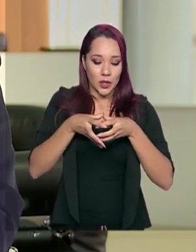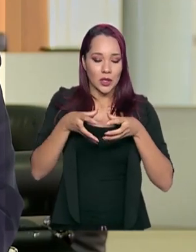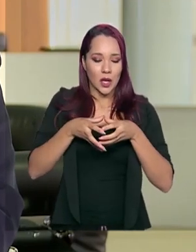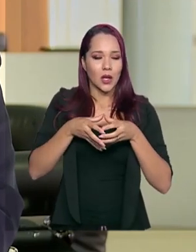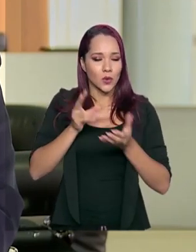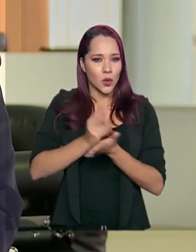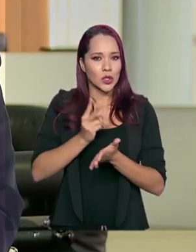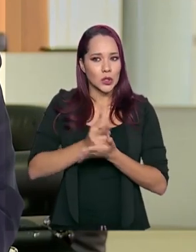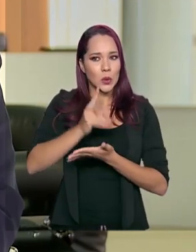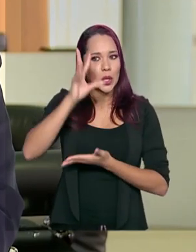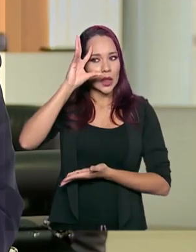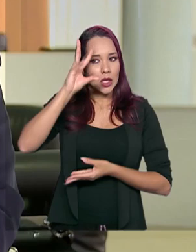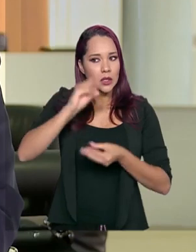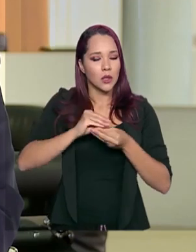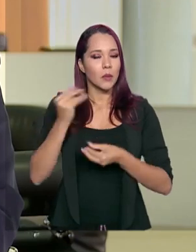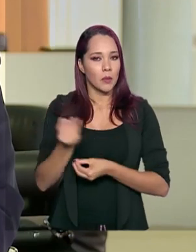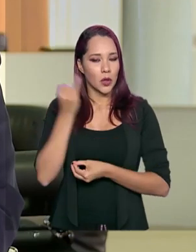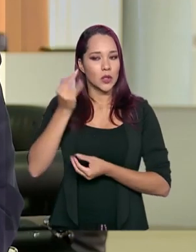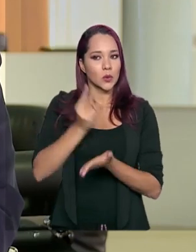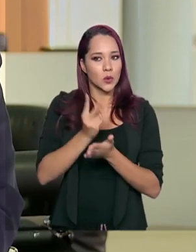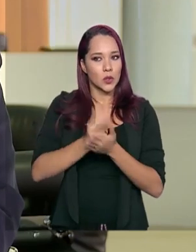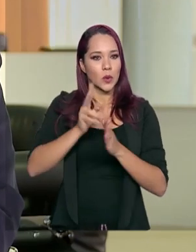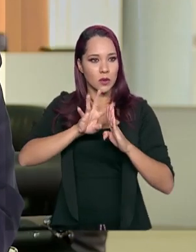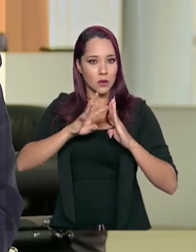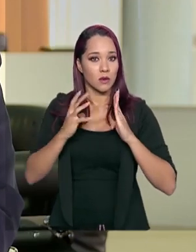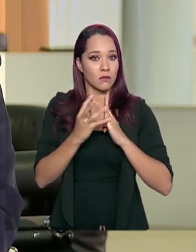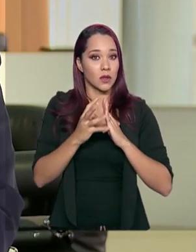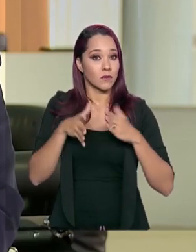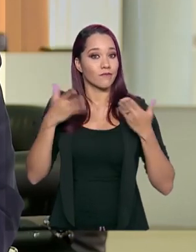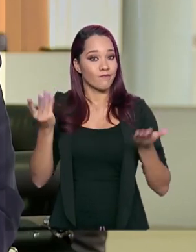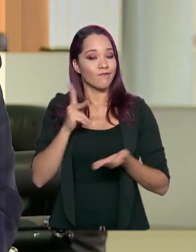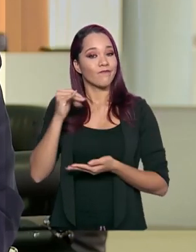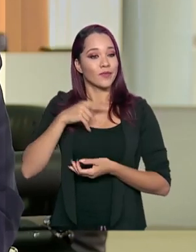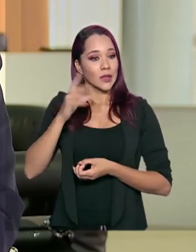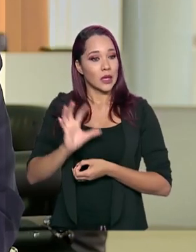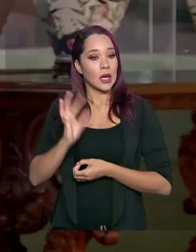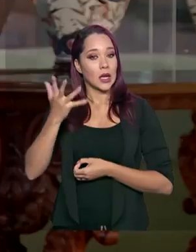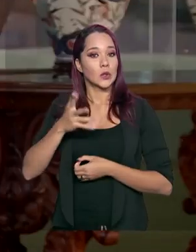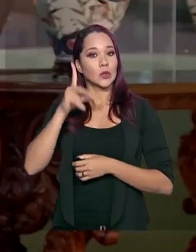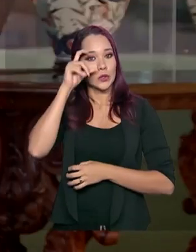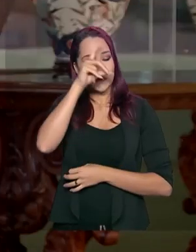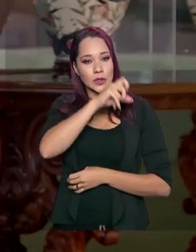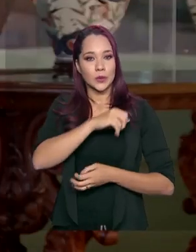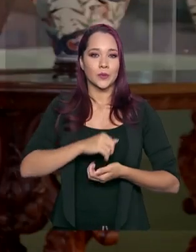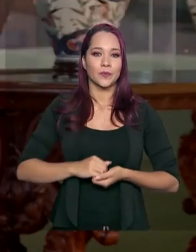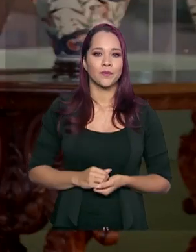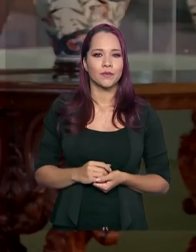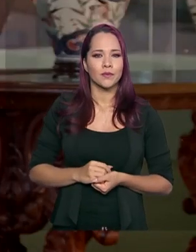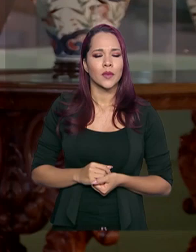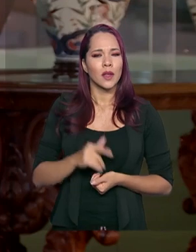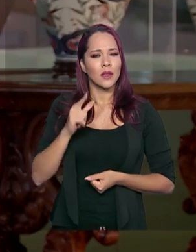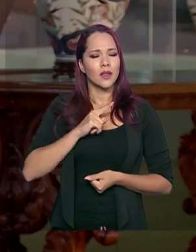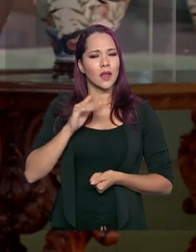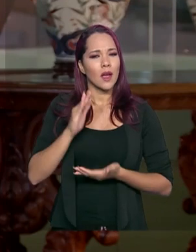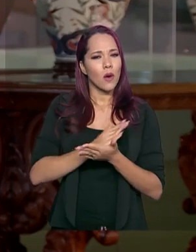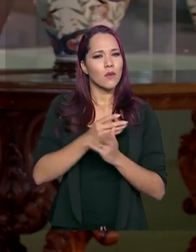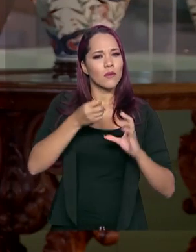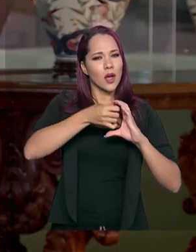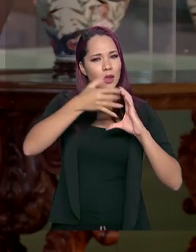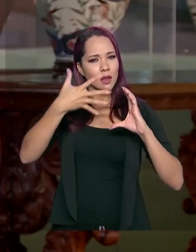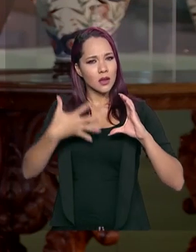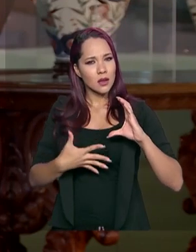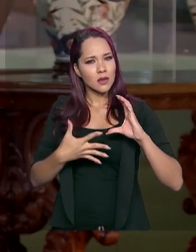conscientizando da importância de manter esse isolamento. Senão, nós vamos ter casos aí bastante complicados. Existe alguma característica